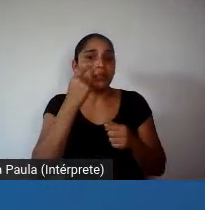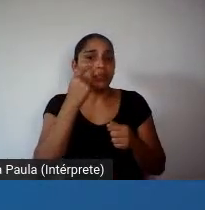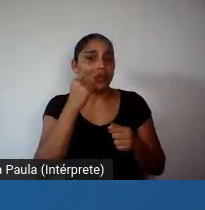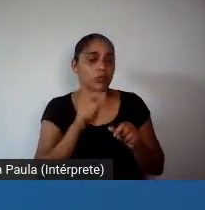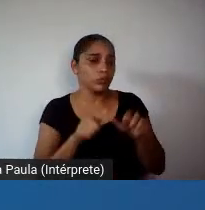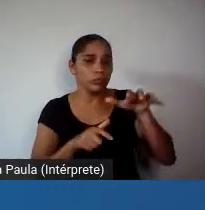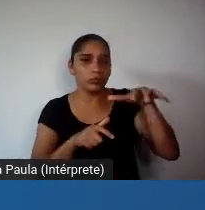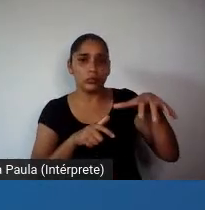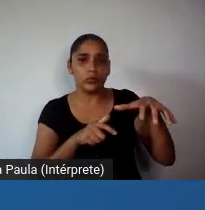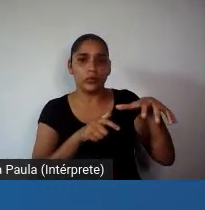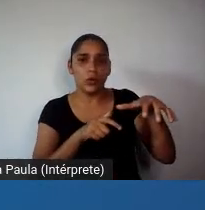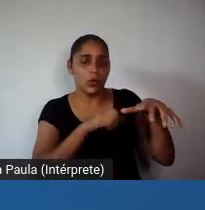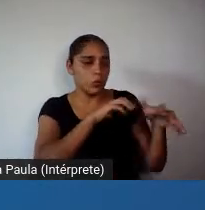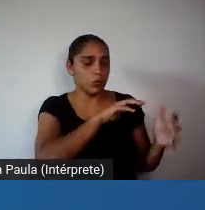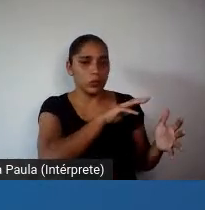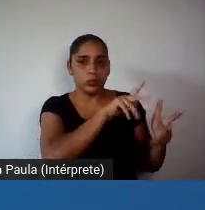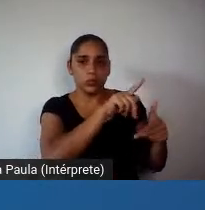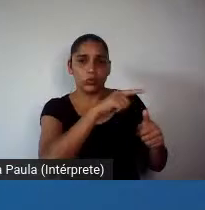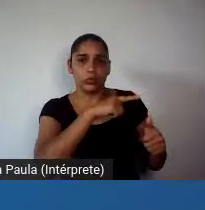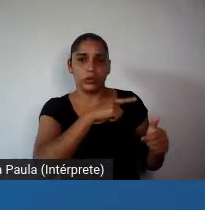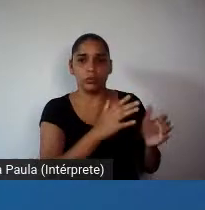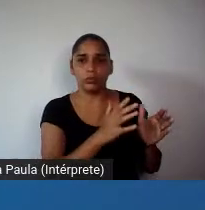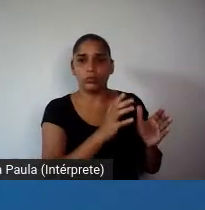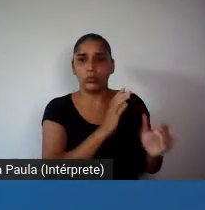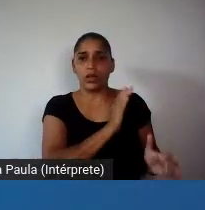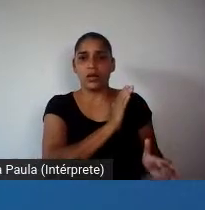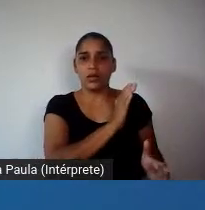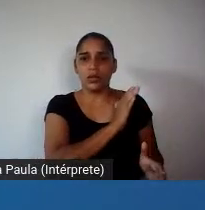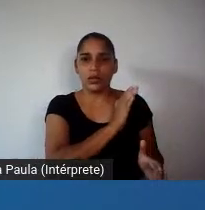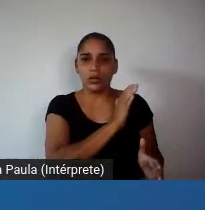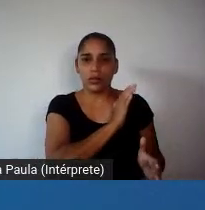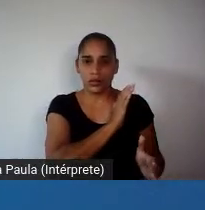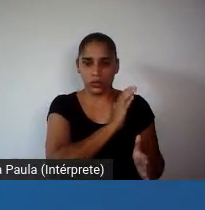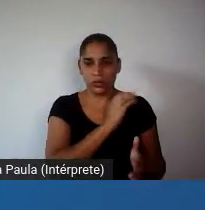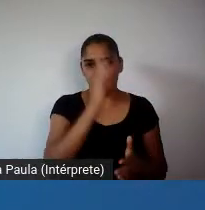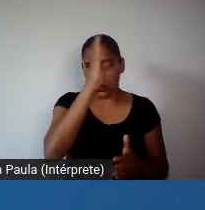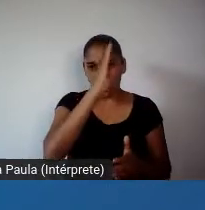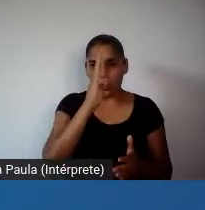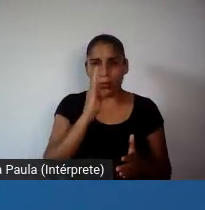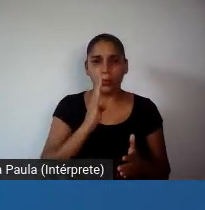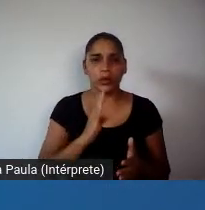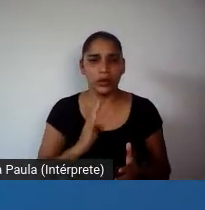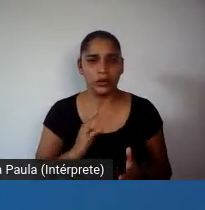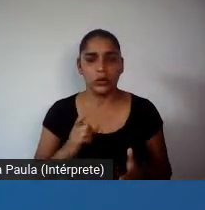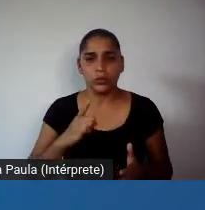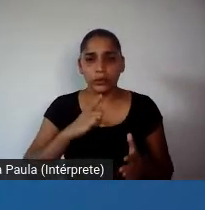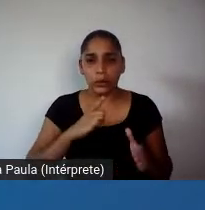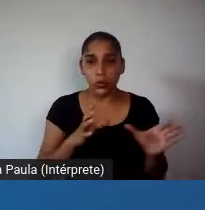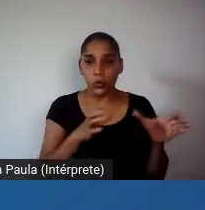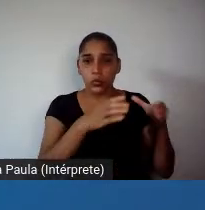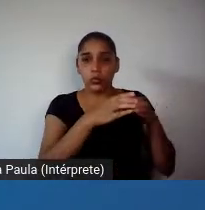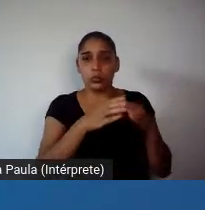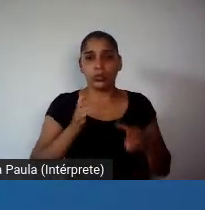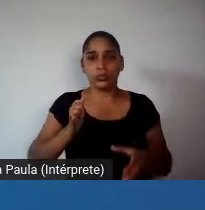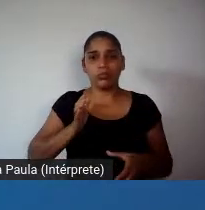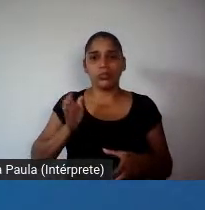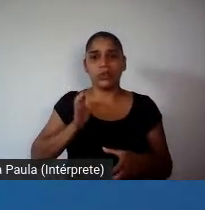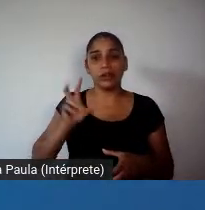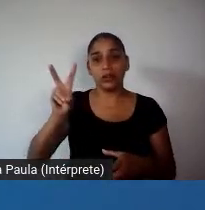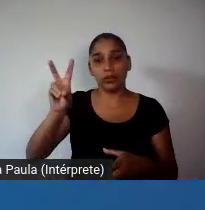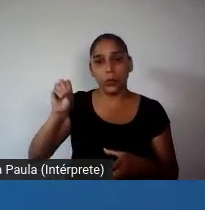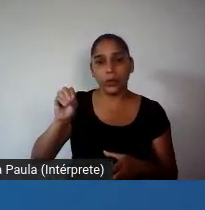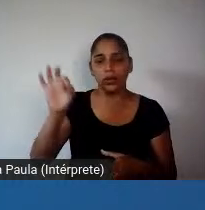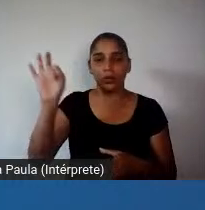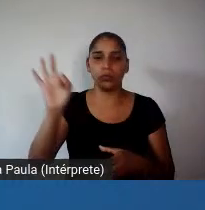no mundo, né, o Brasil, a partir de 1% mais rico, chegou a 50% de